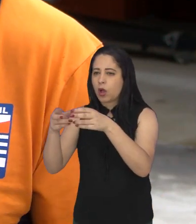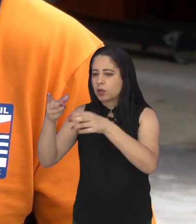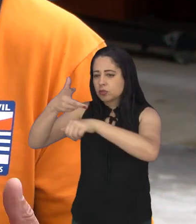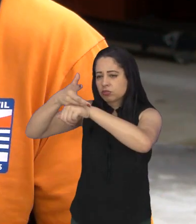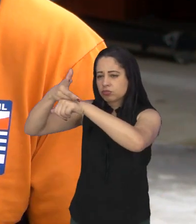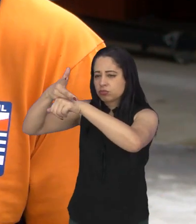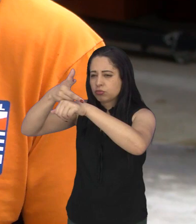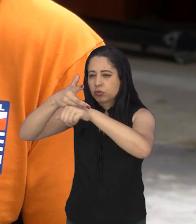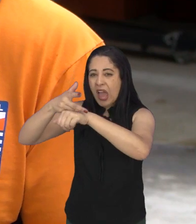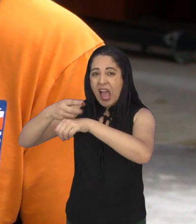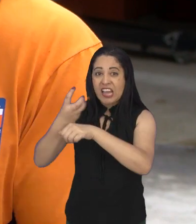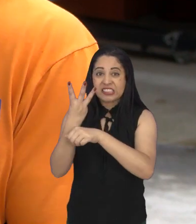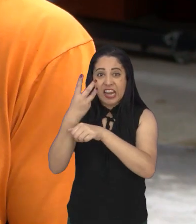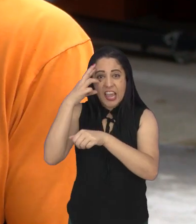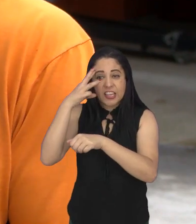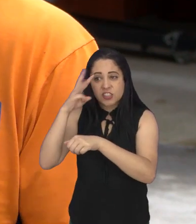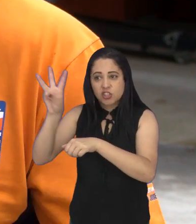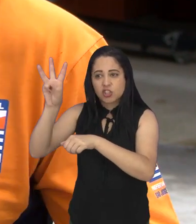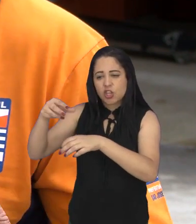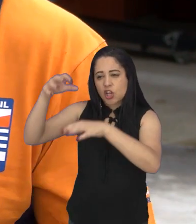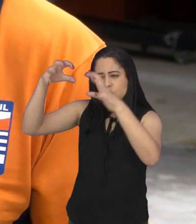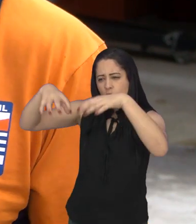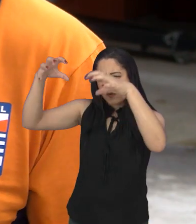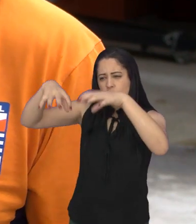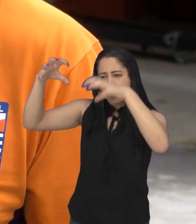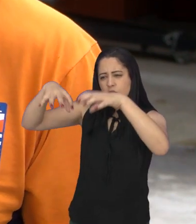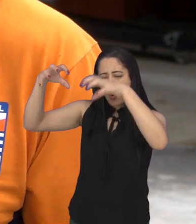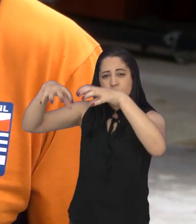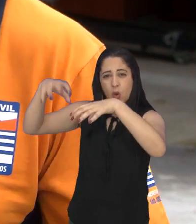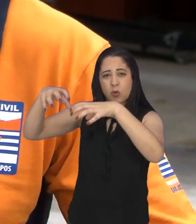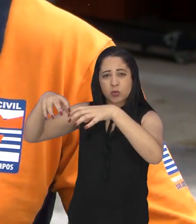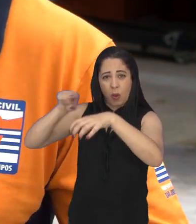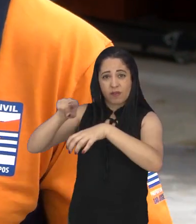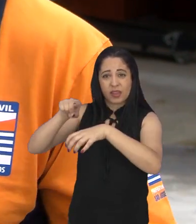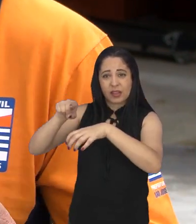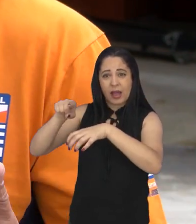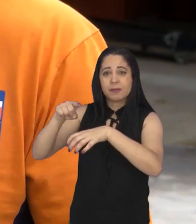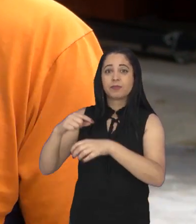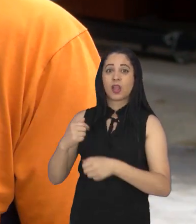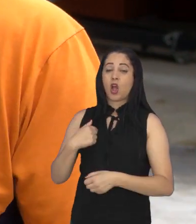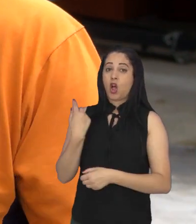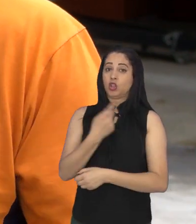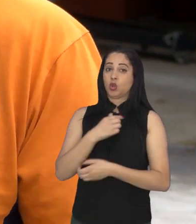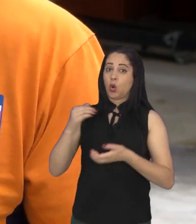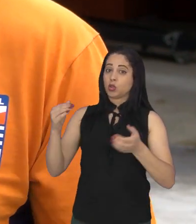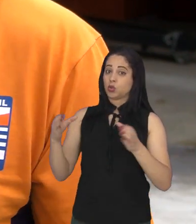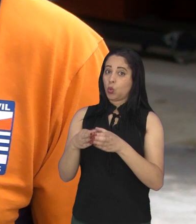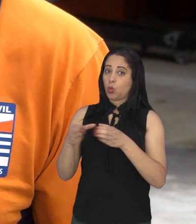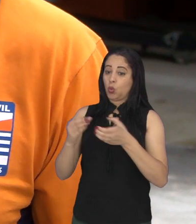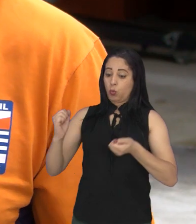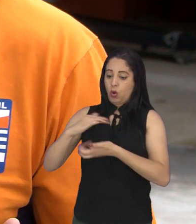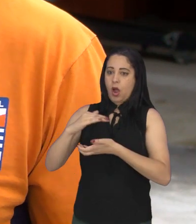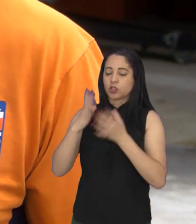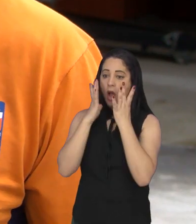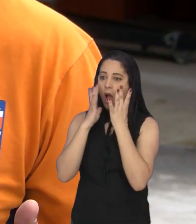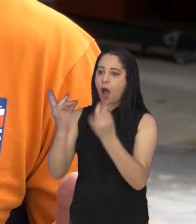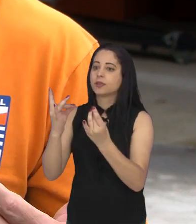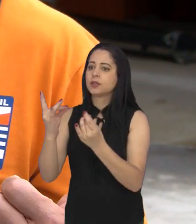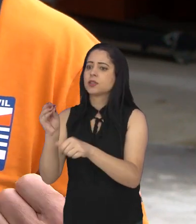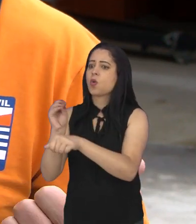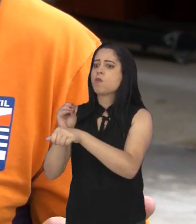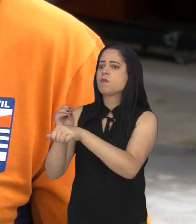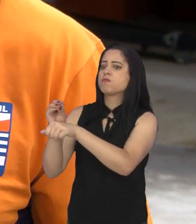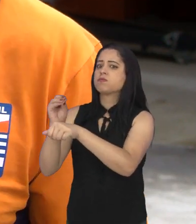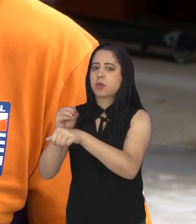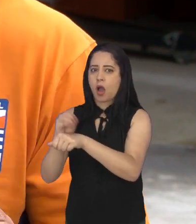esse índice pluviométrico, pelo acúmulo de chuva de três dias, a esse 80 milímetros, então já começa o trabalho de atenção, ou seja,